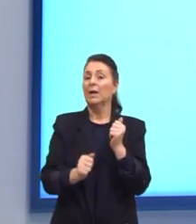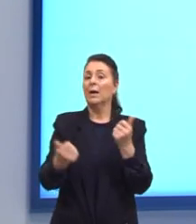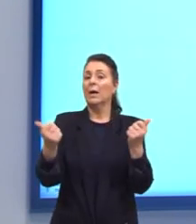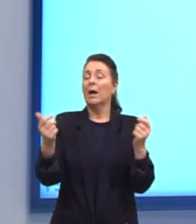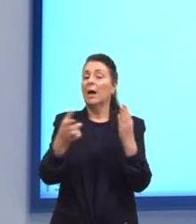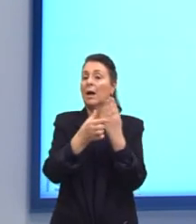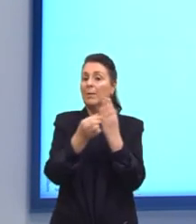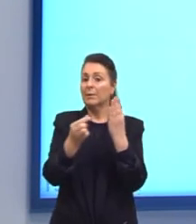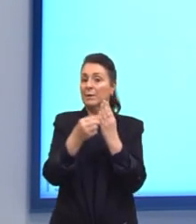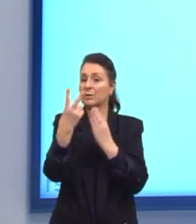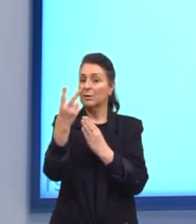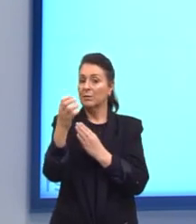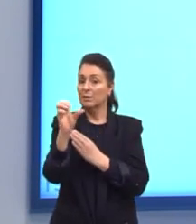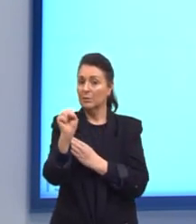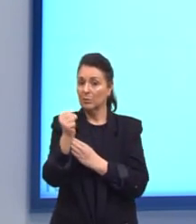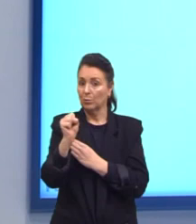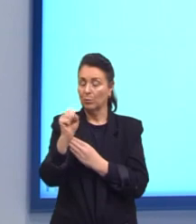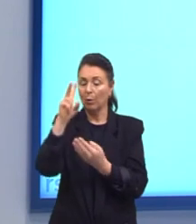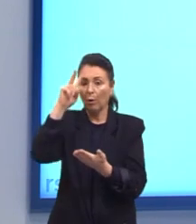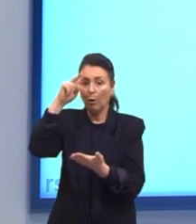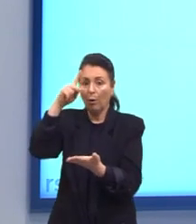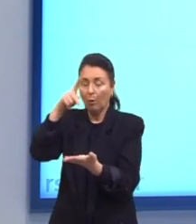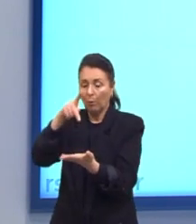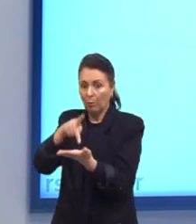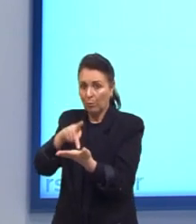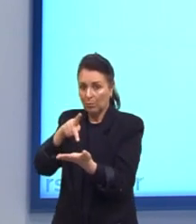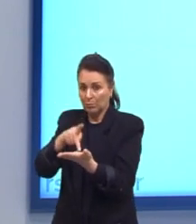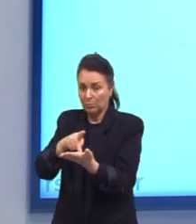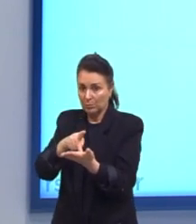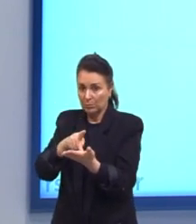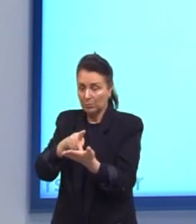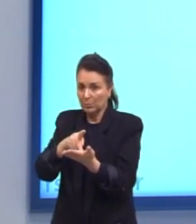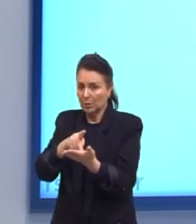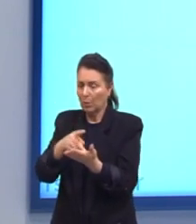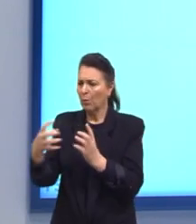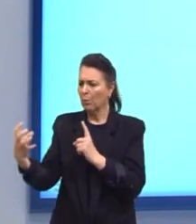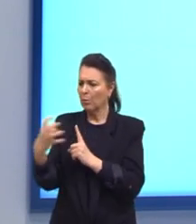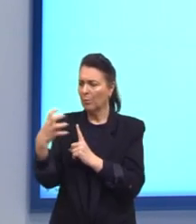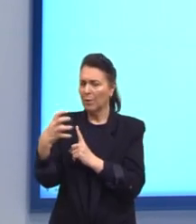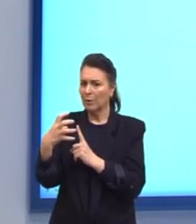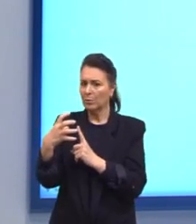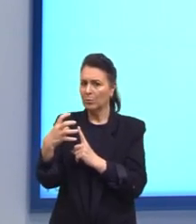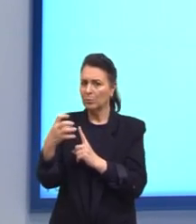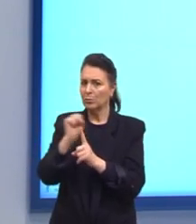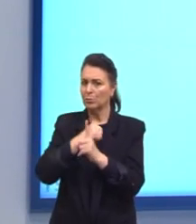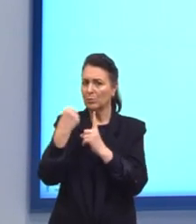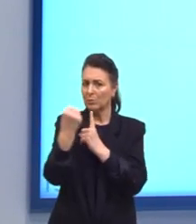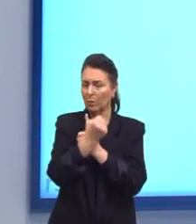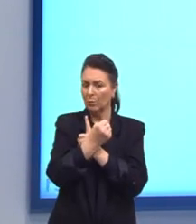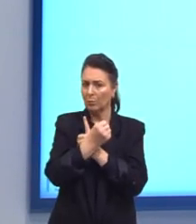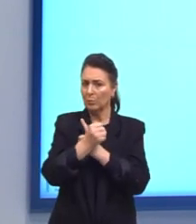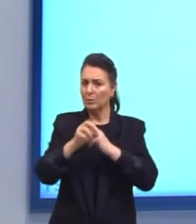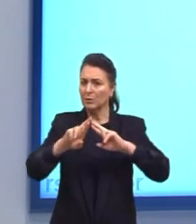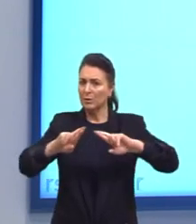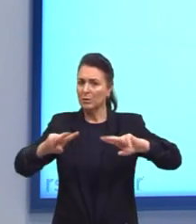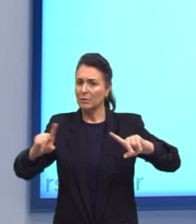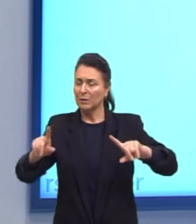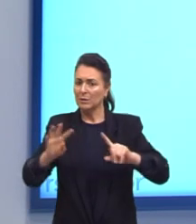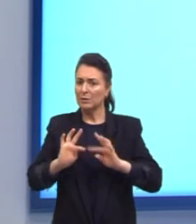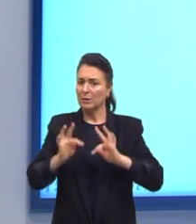Reconhecer A função E o impacto Social Das diferentes Tecnologias Da comunicação E informação